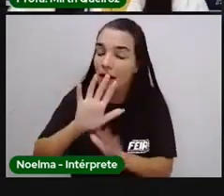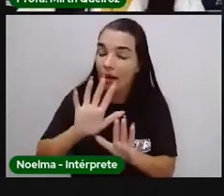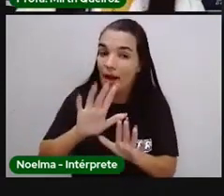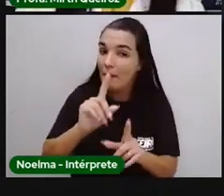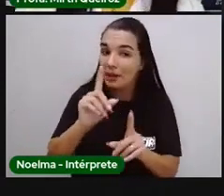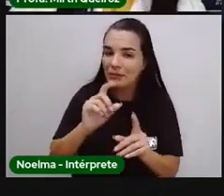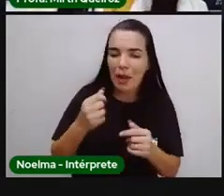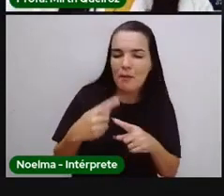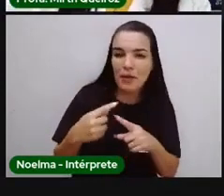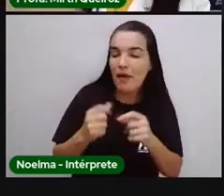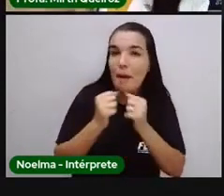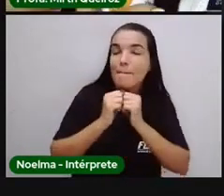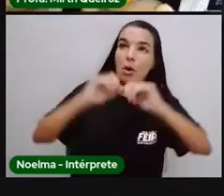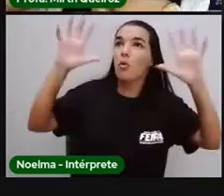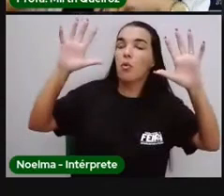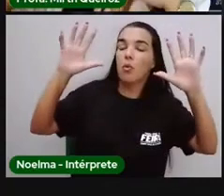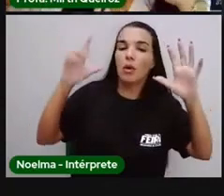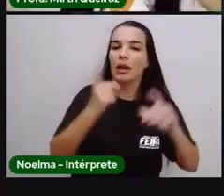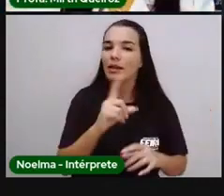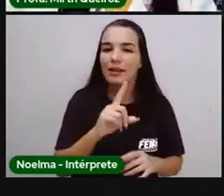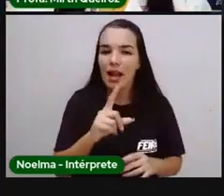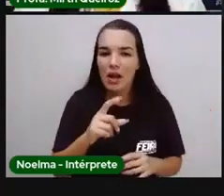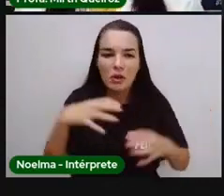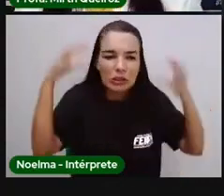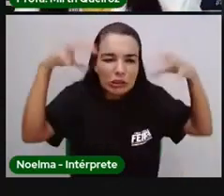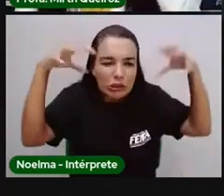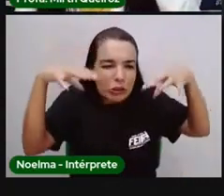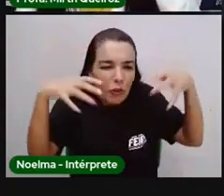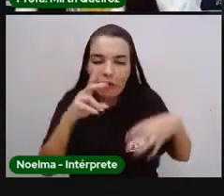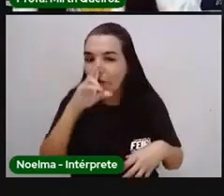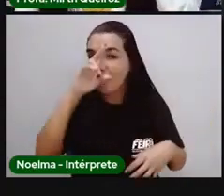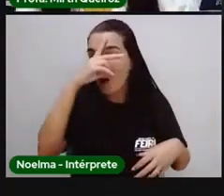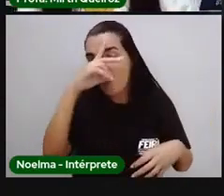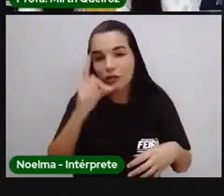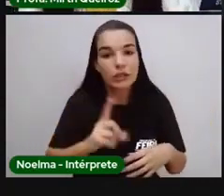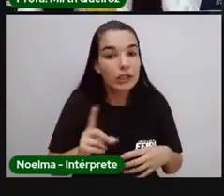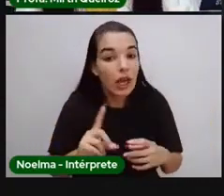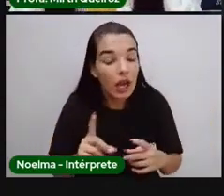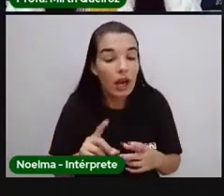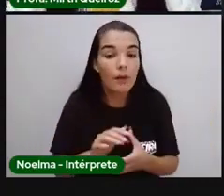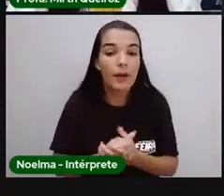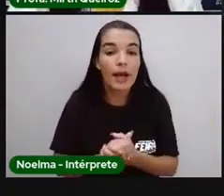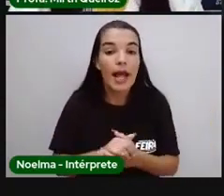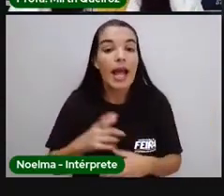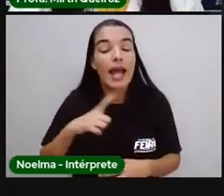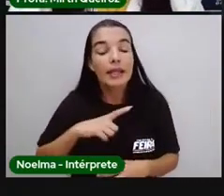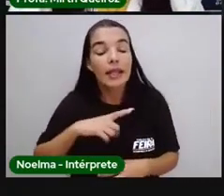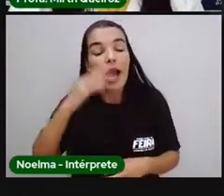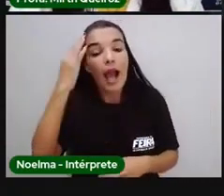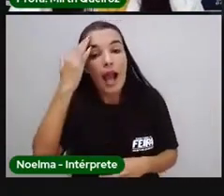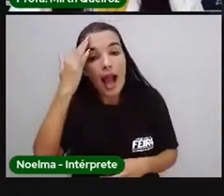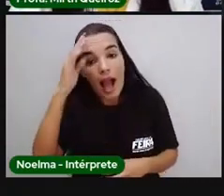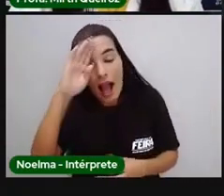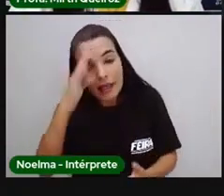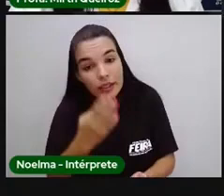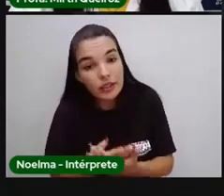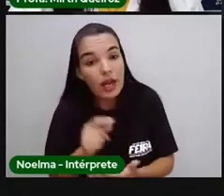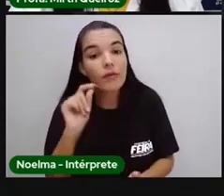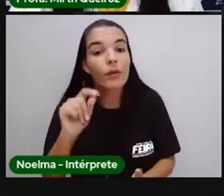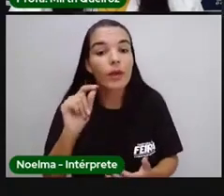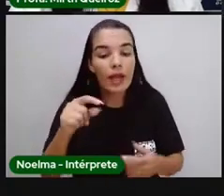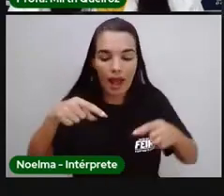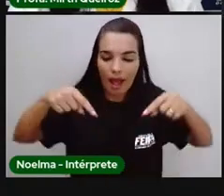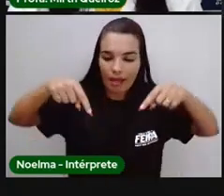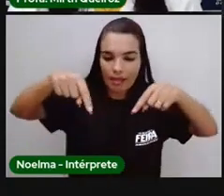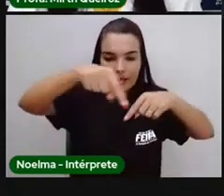vai explodir, que vai ter chuva em excesso, vai acabar com o mundo. Não é isso, não. Eles acreditavam que essa Terra